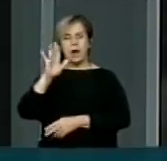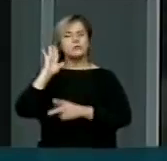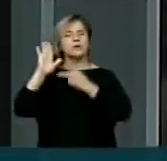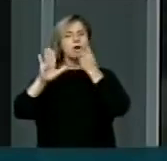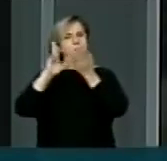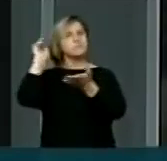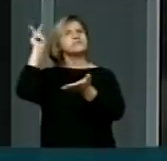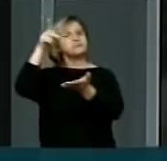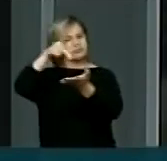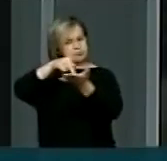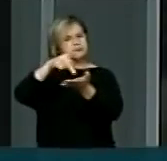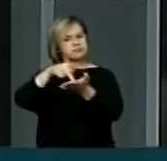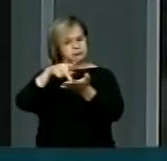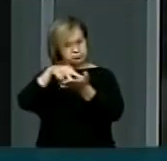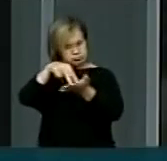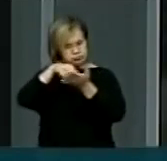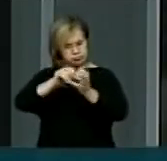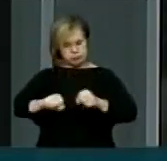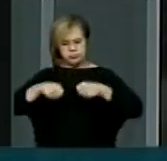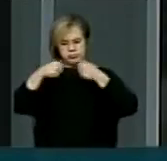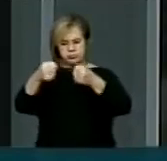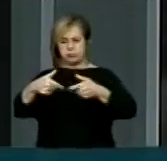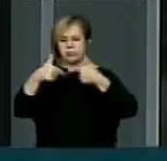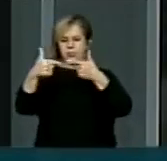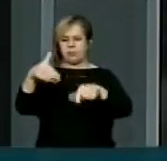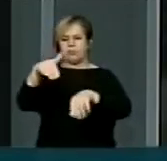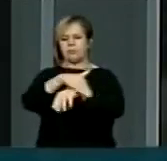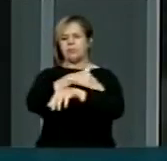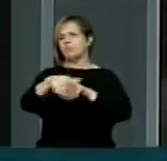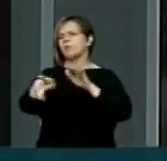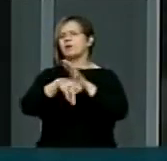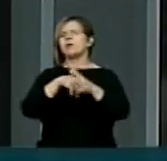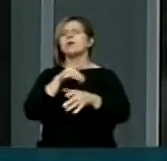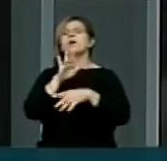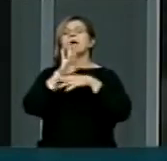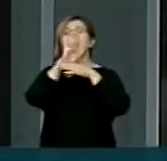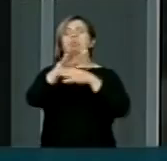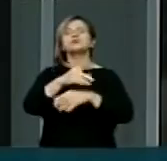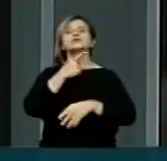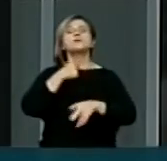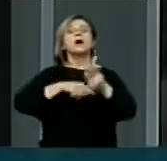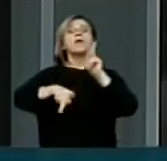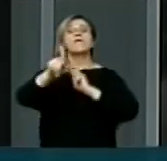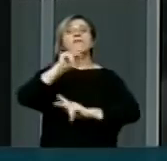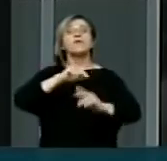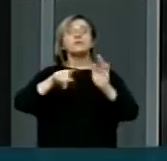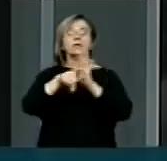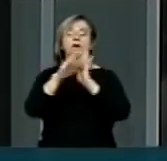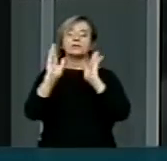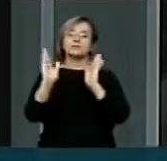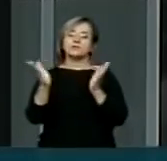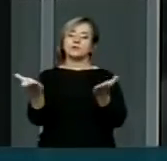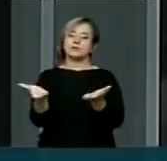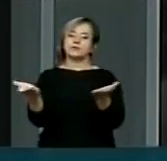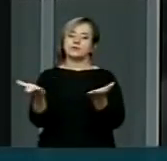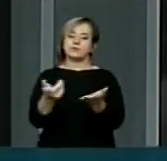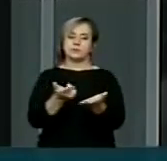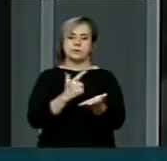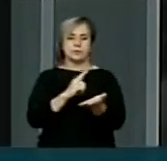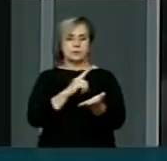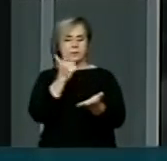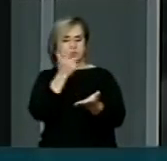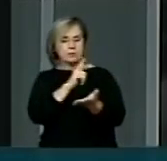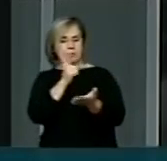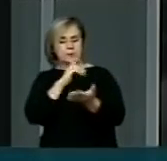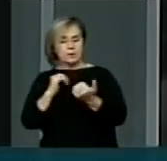que vai para as ruas para poder atender a uma vontade da sociedade que nós temos a consciência plena que existe hoje, para poder ocupar uma